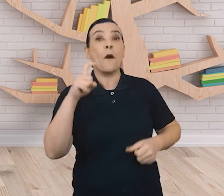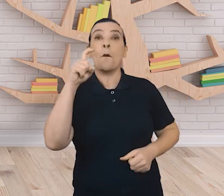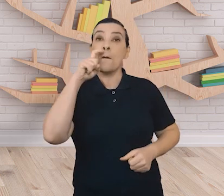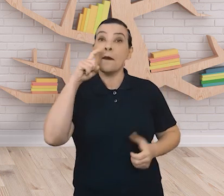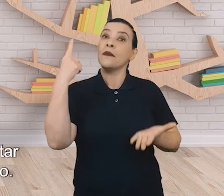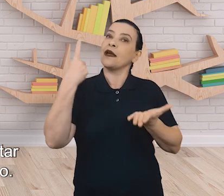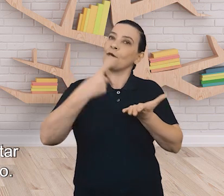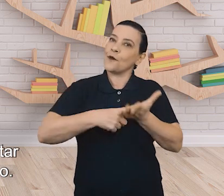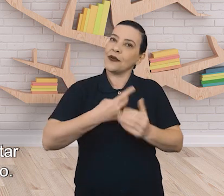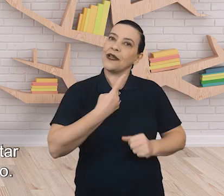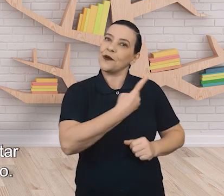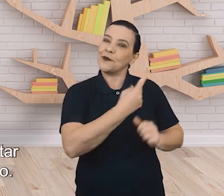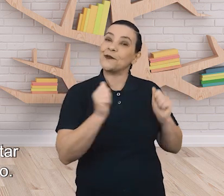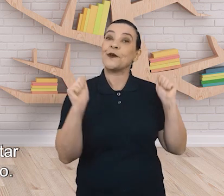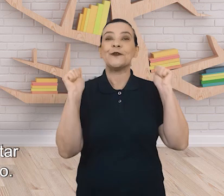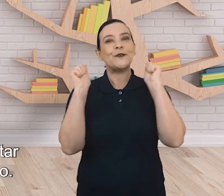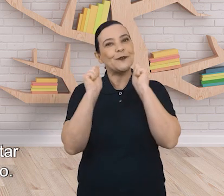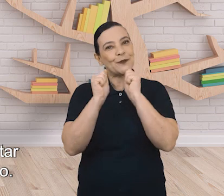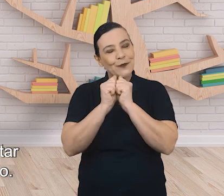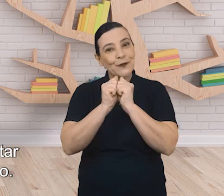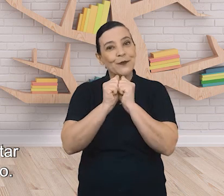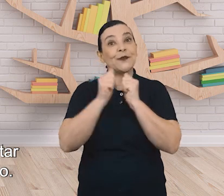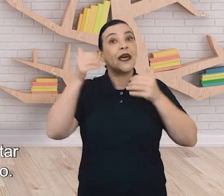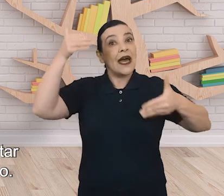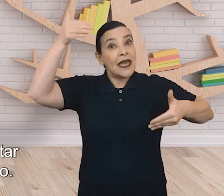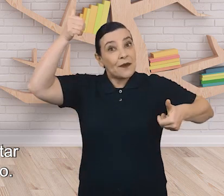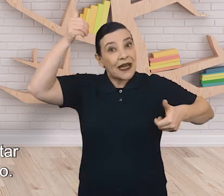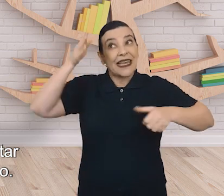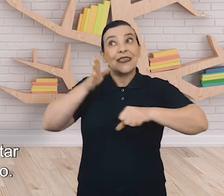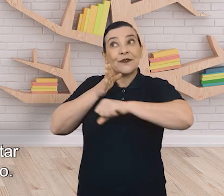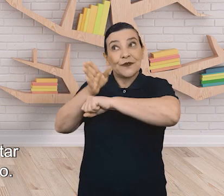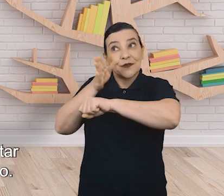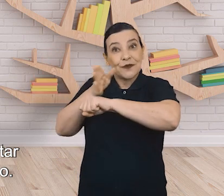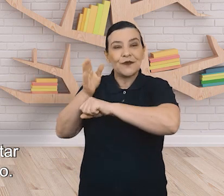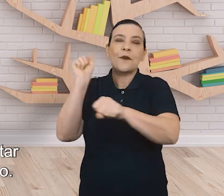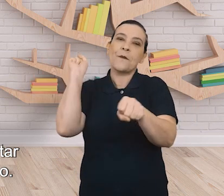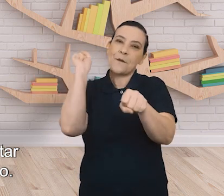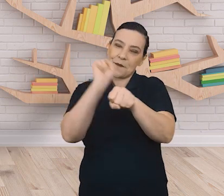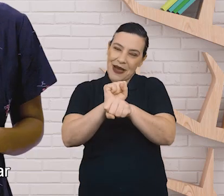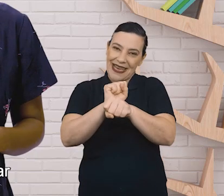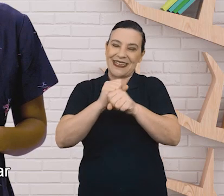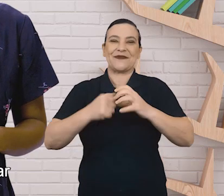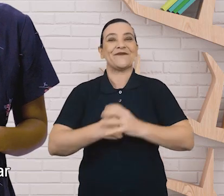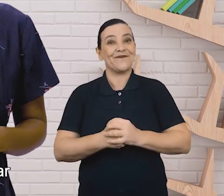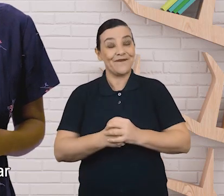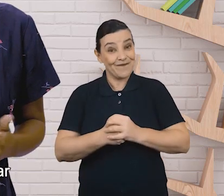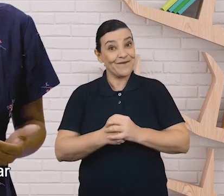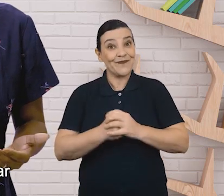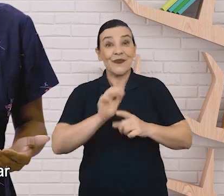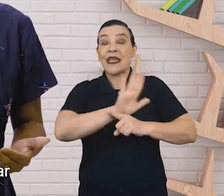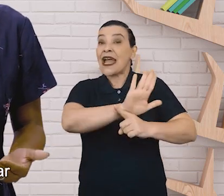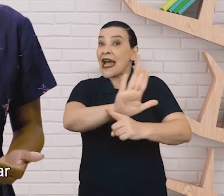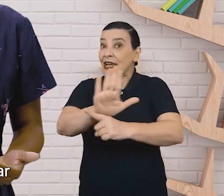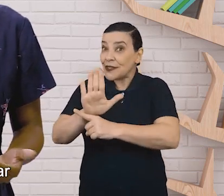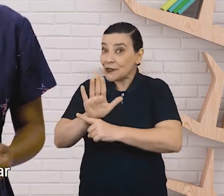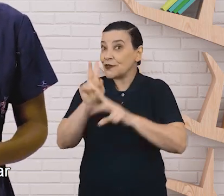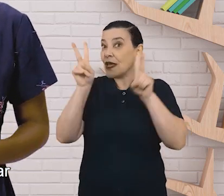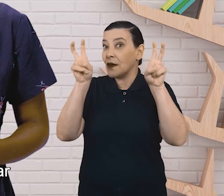dois passam mais tempo juntos e Macaquinho para, enfim, de visitar o quarto do pai nas horas de sono. Além de promover a